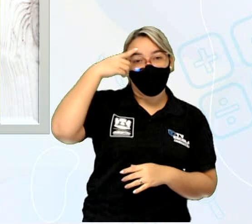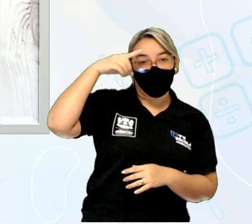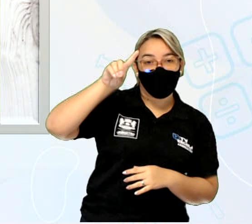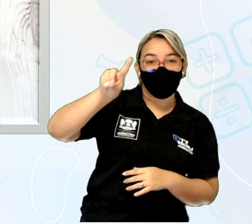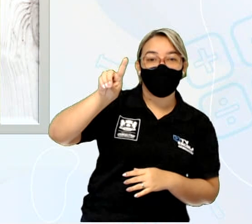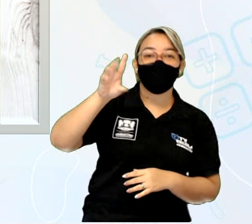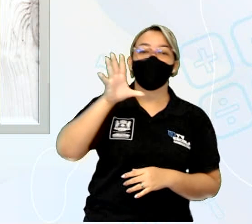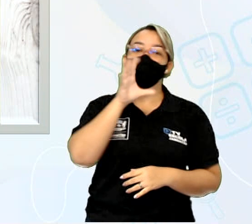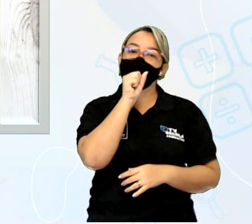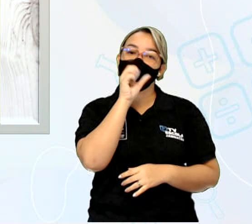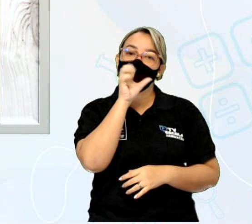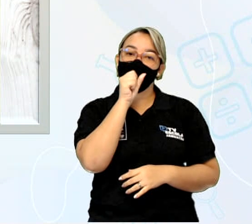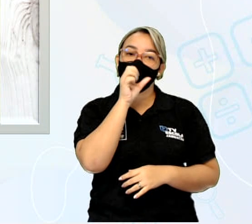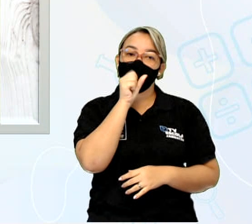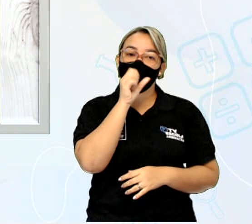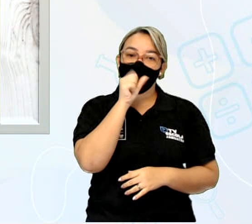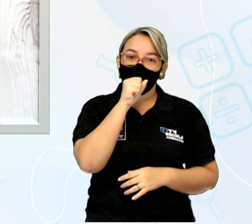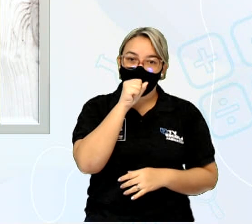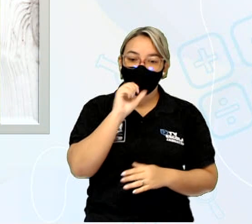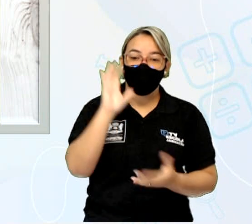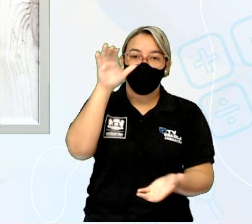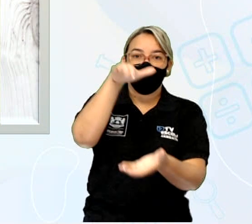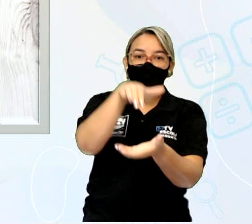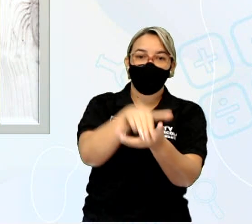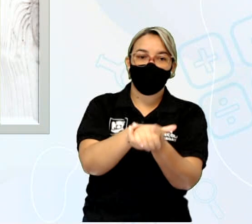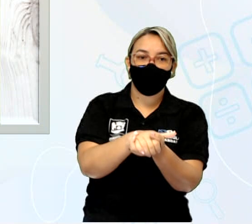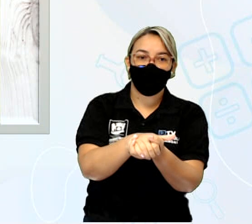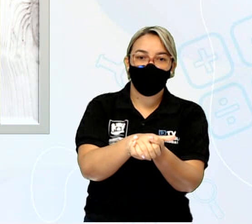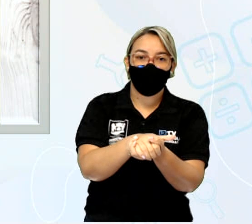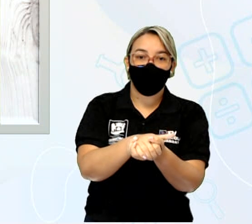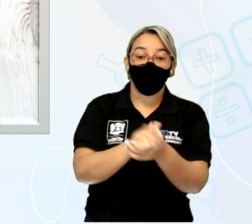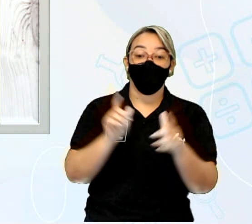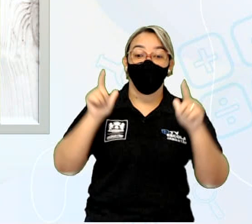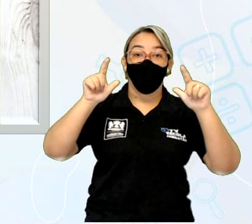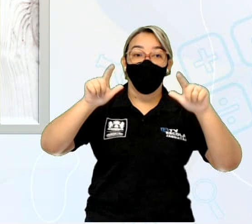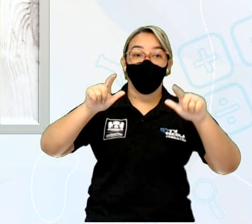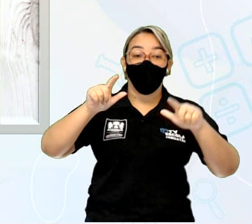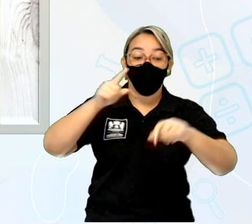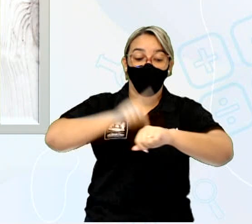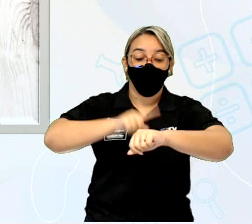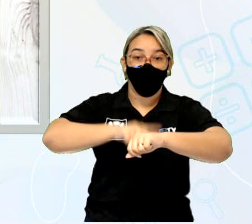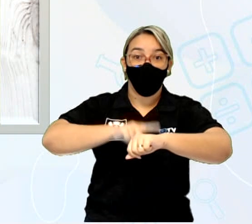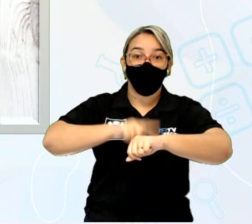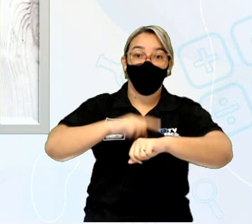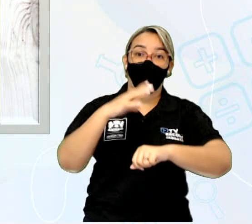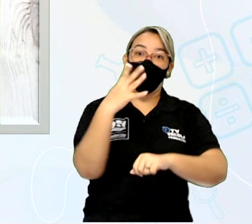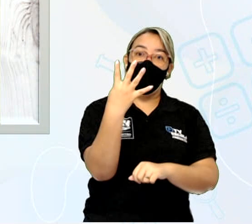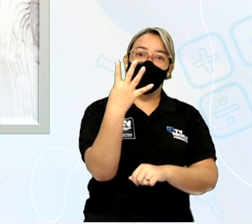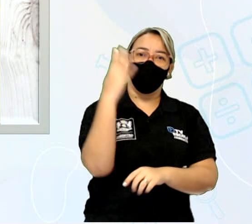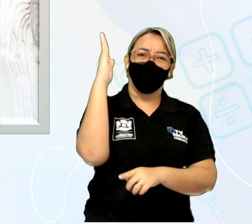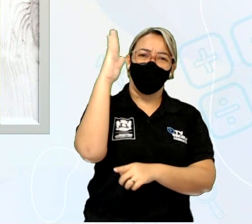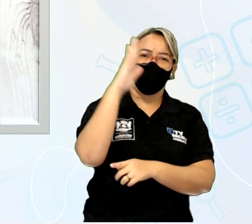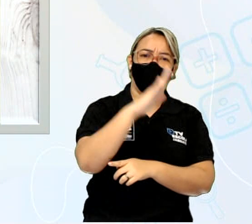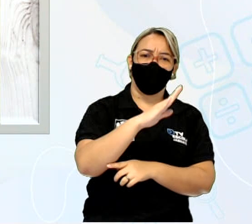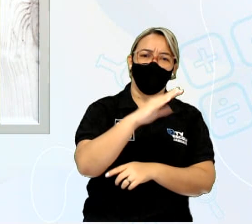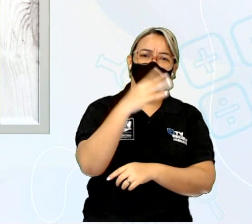sábado. E esse casamento iria acontecer às 4 horas da tarde.